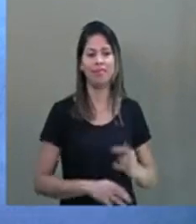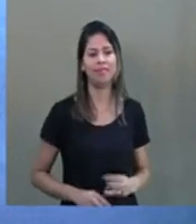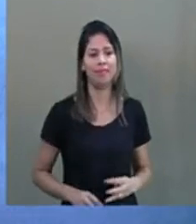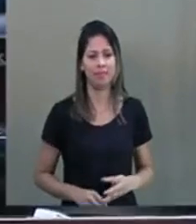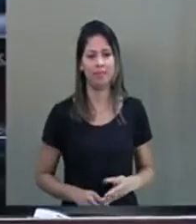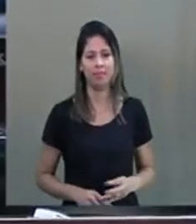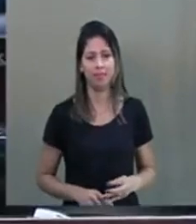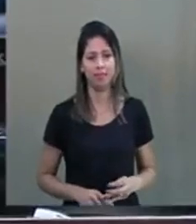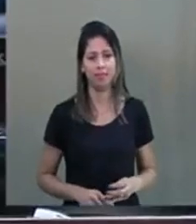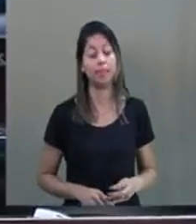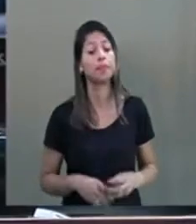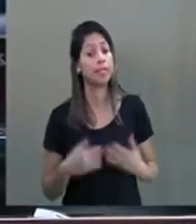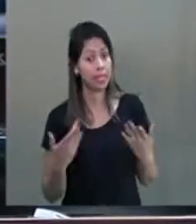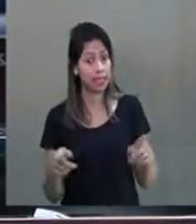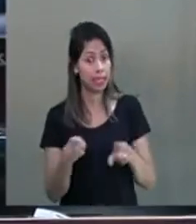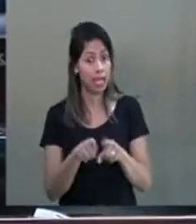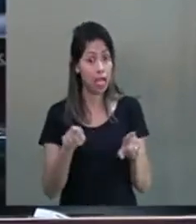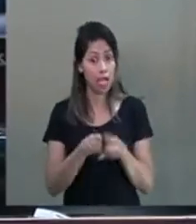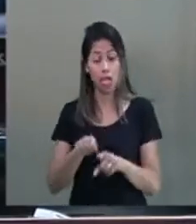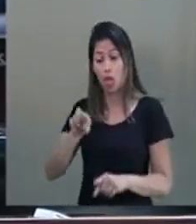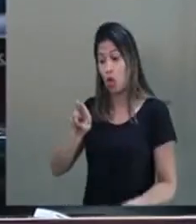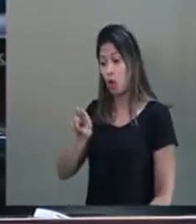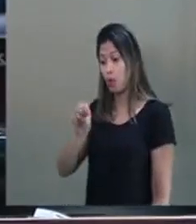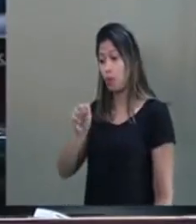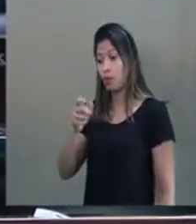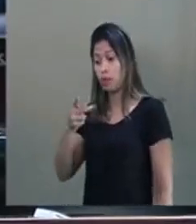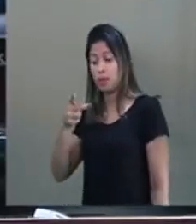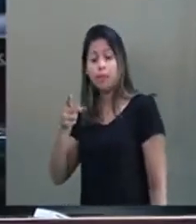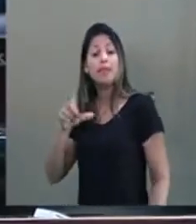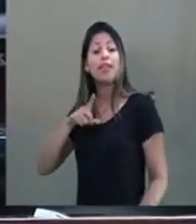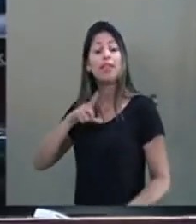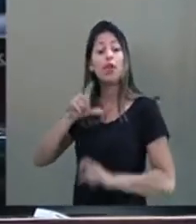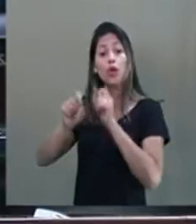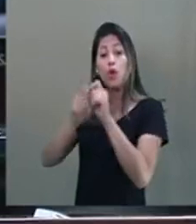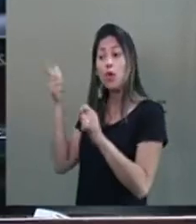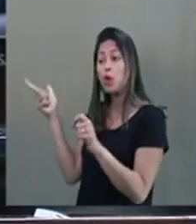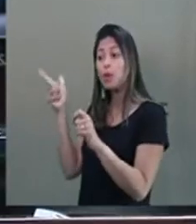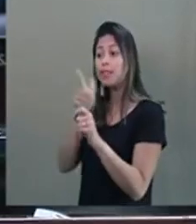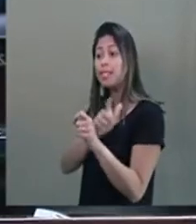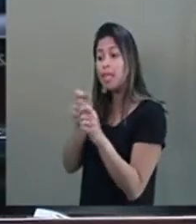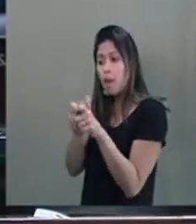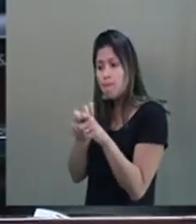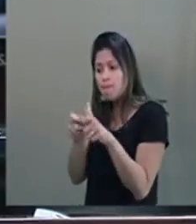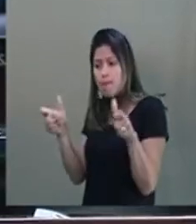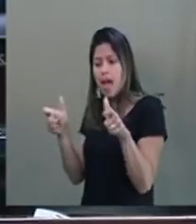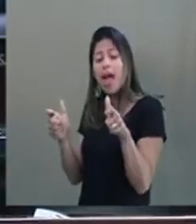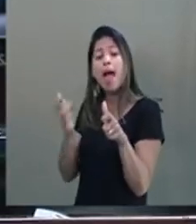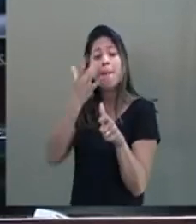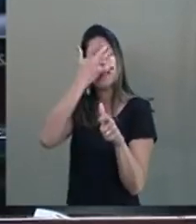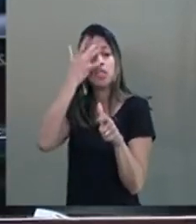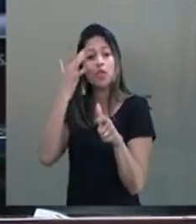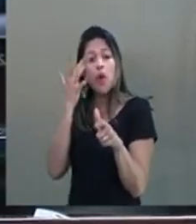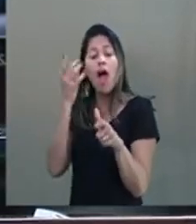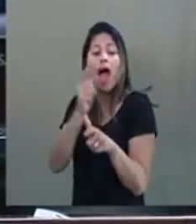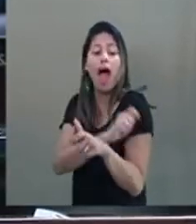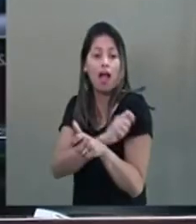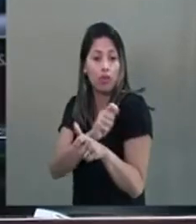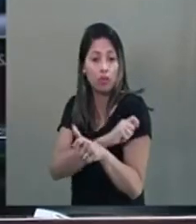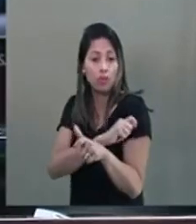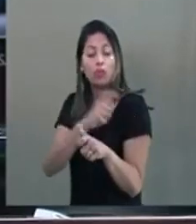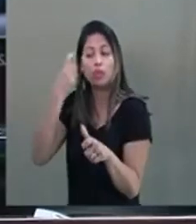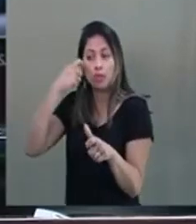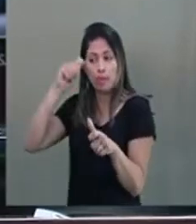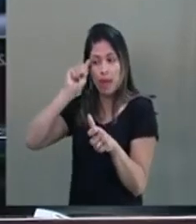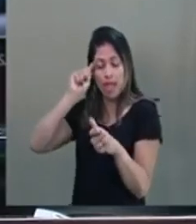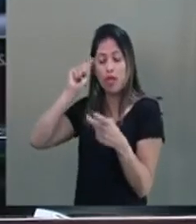A USP conseguiu quadruplicar o número de estudantes de graduação de pretos, pardos ou indígenas